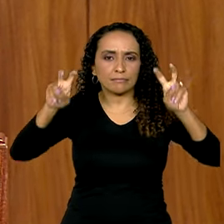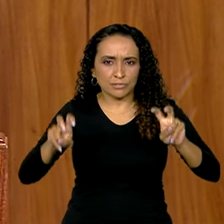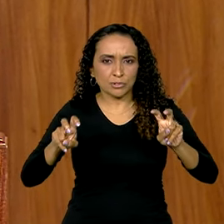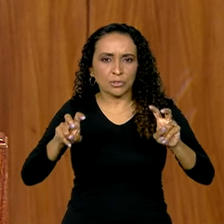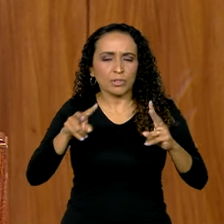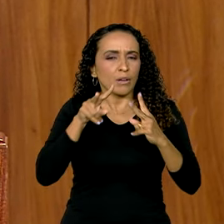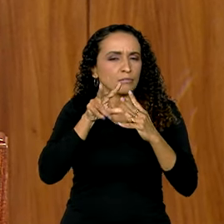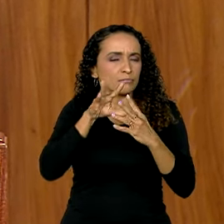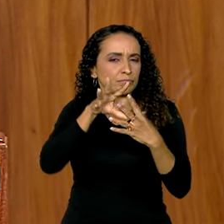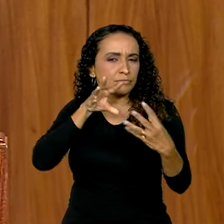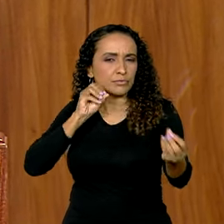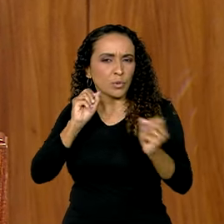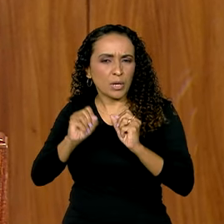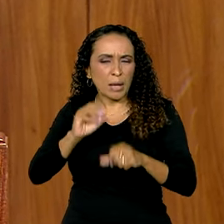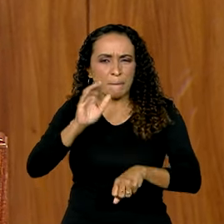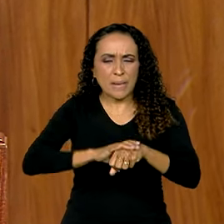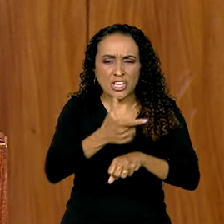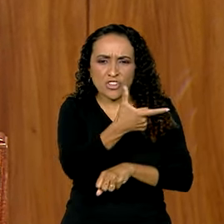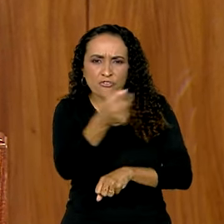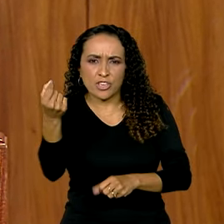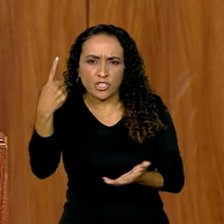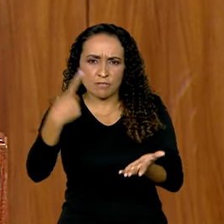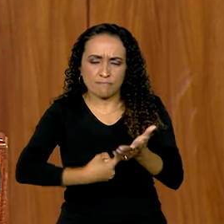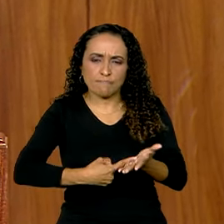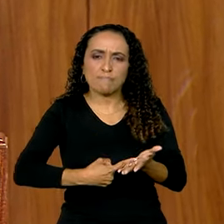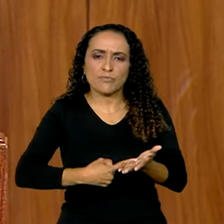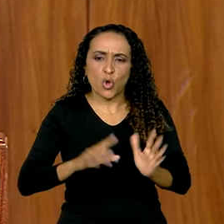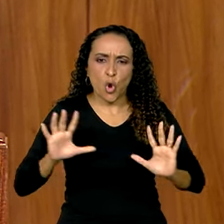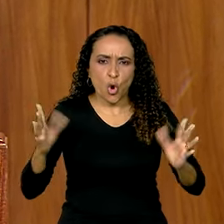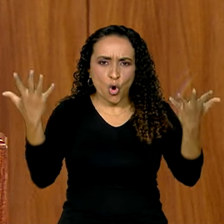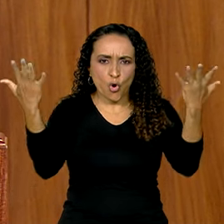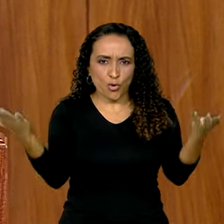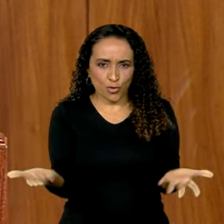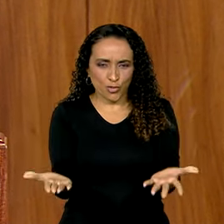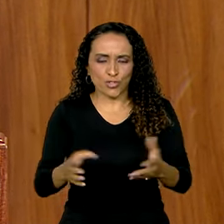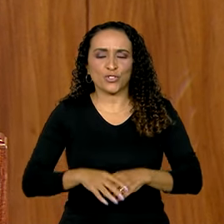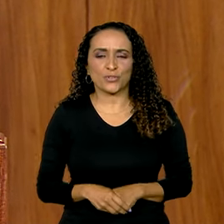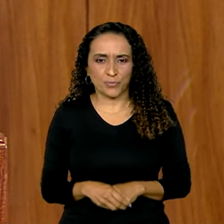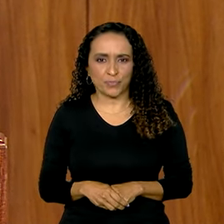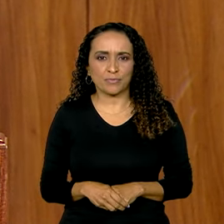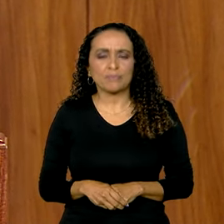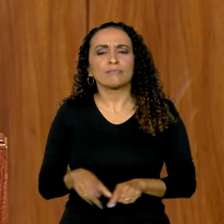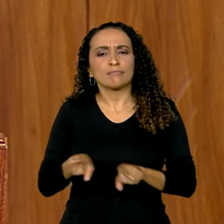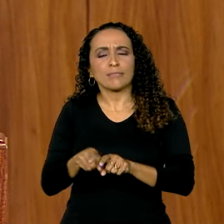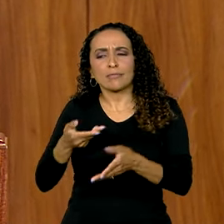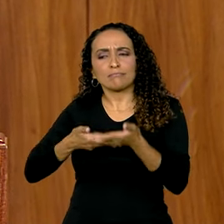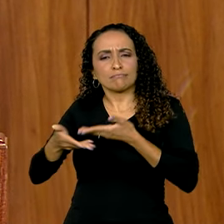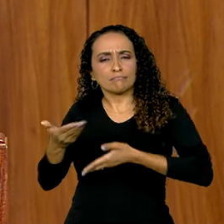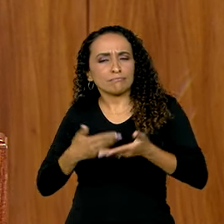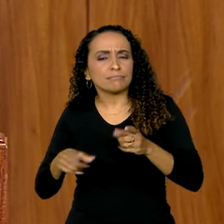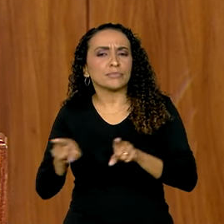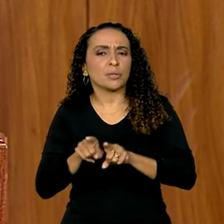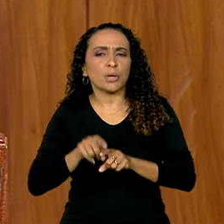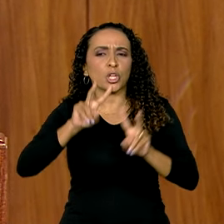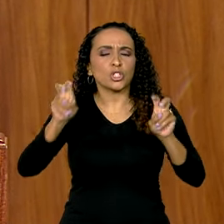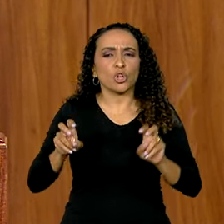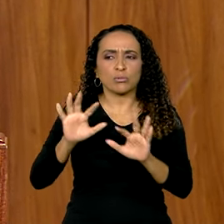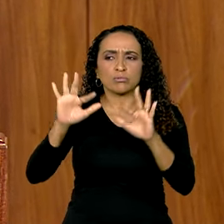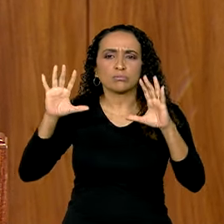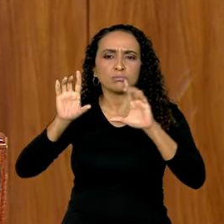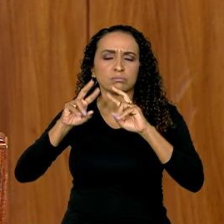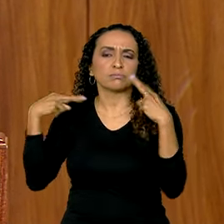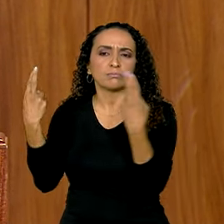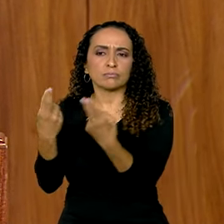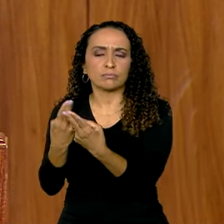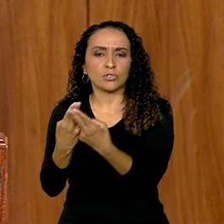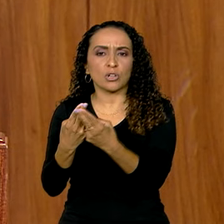reflete nos mais de 20 acordos que celebramos hoje. Conversamos sobre o sucesso do Fórum Econômico Brasil